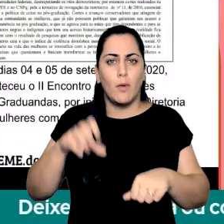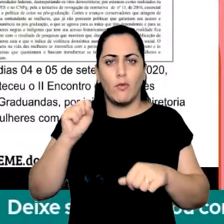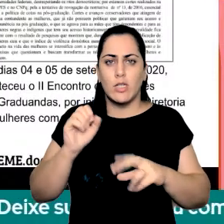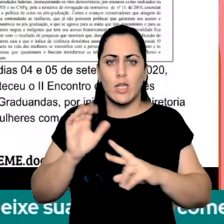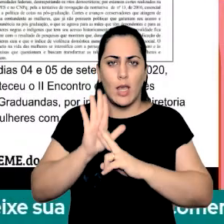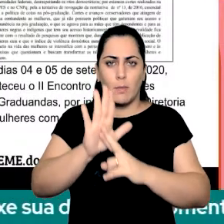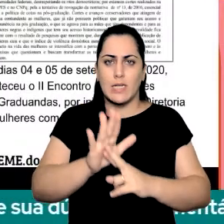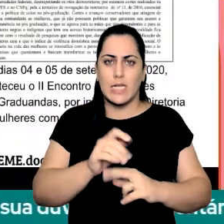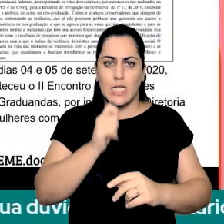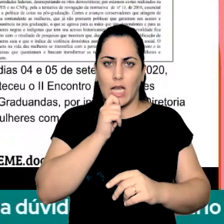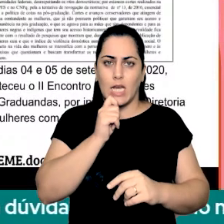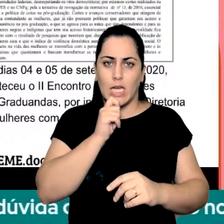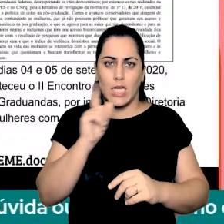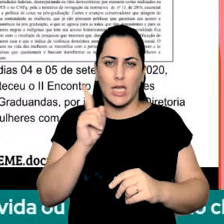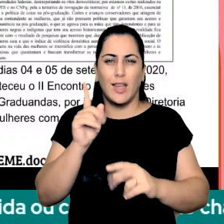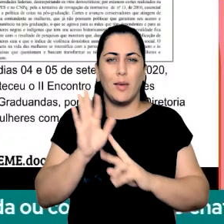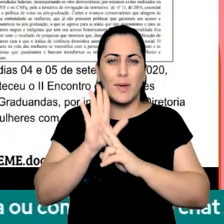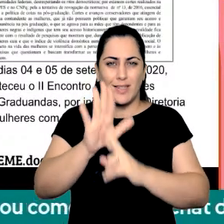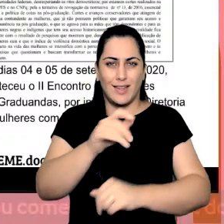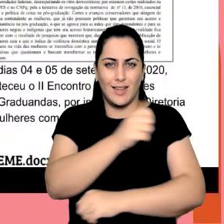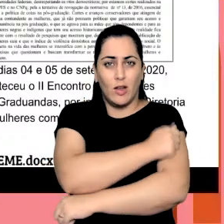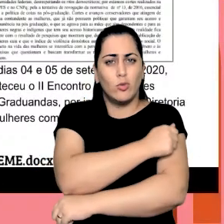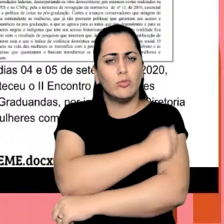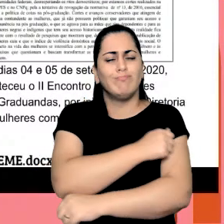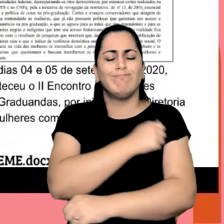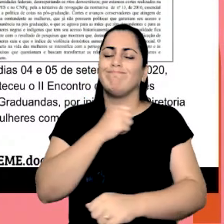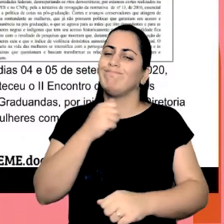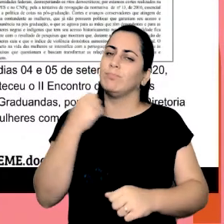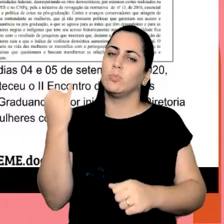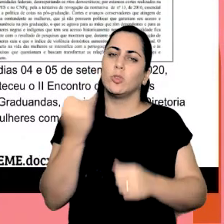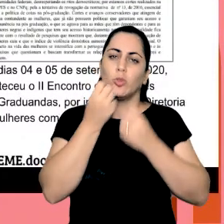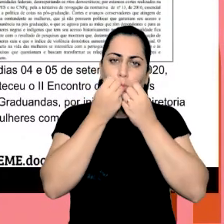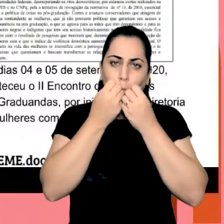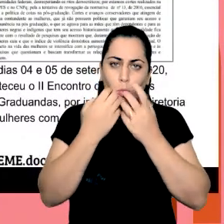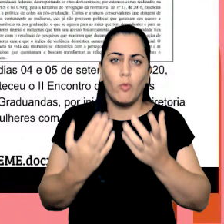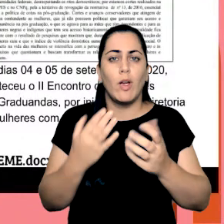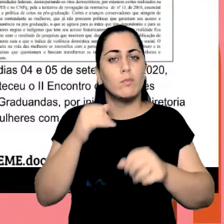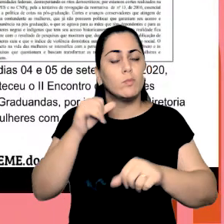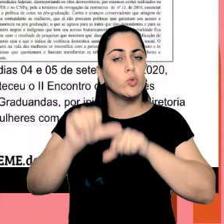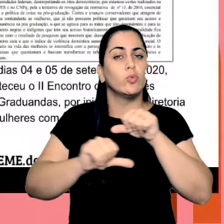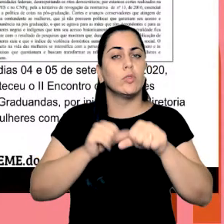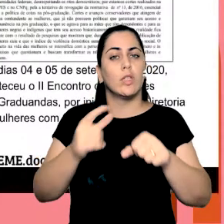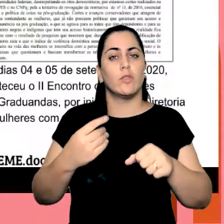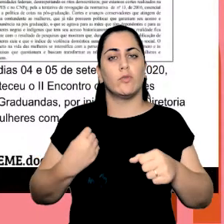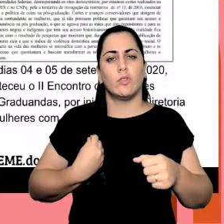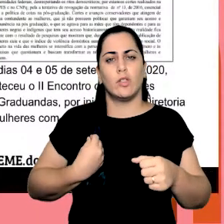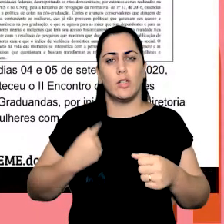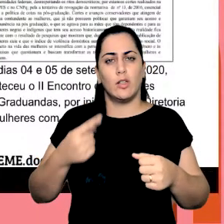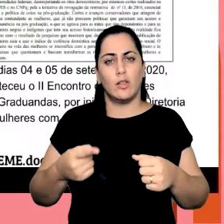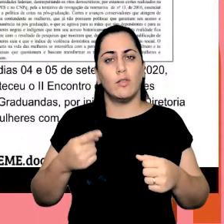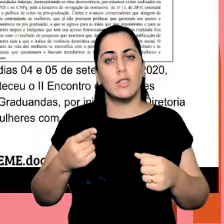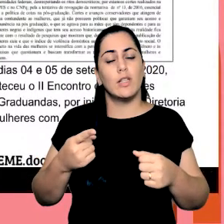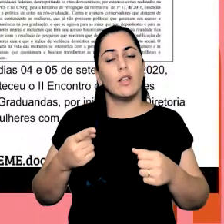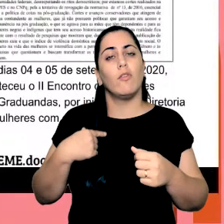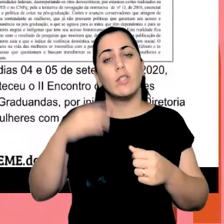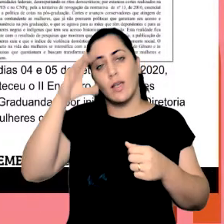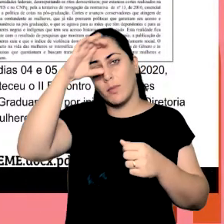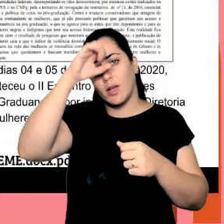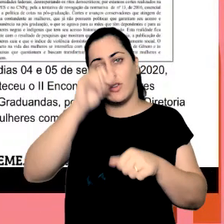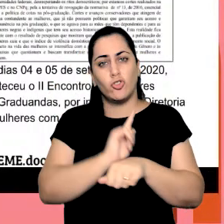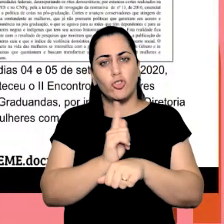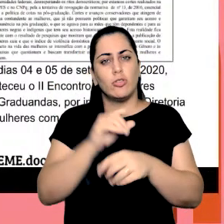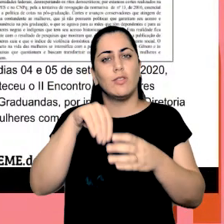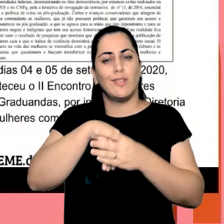foi representante de SEND seja é transformador e você aprende e ajuda a fazer gestão da universidade